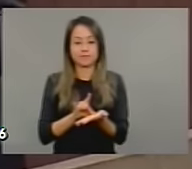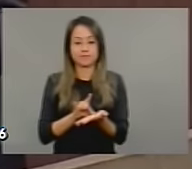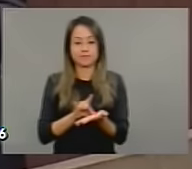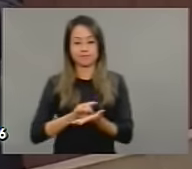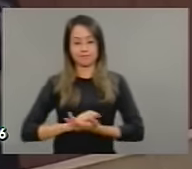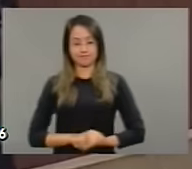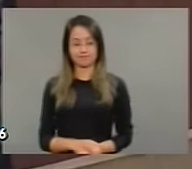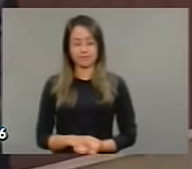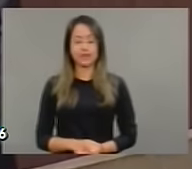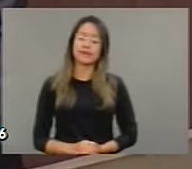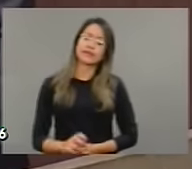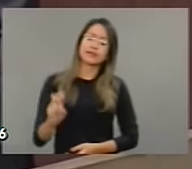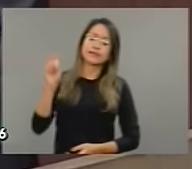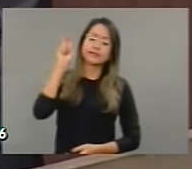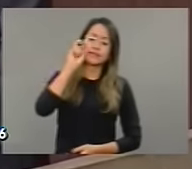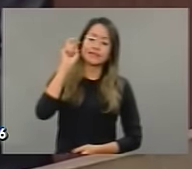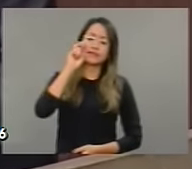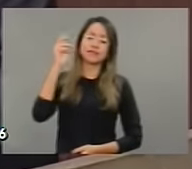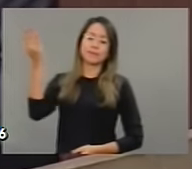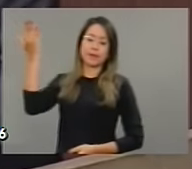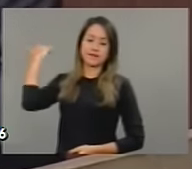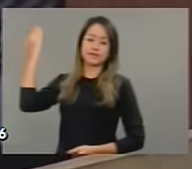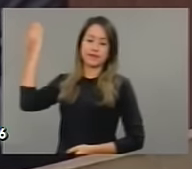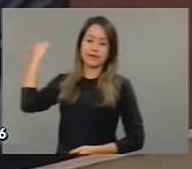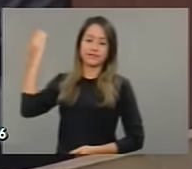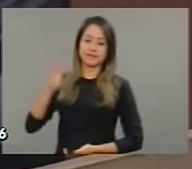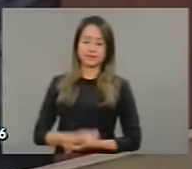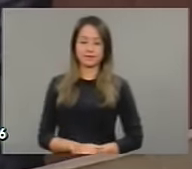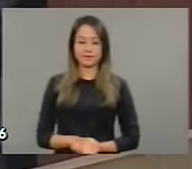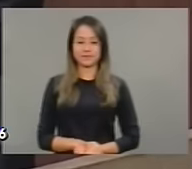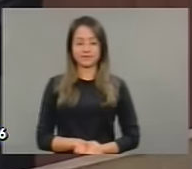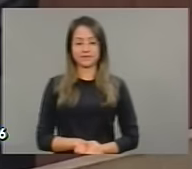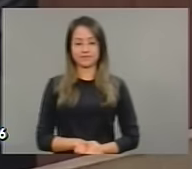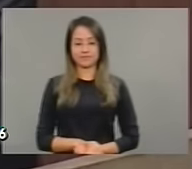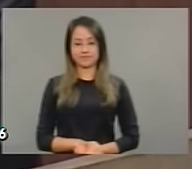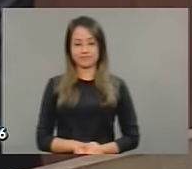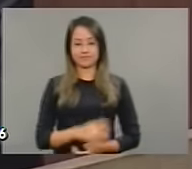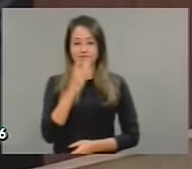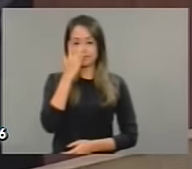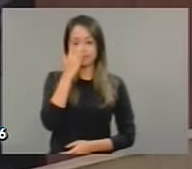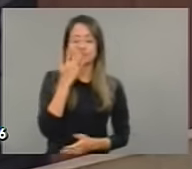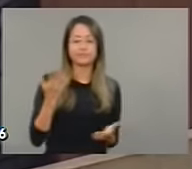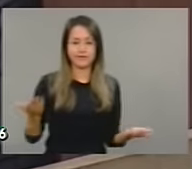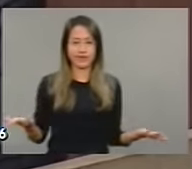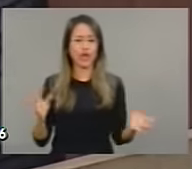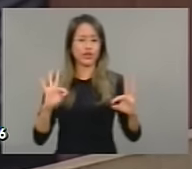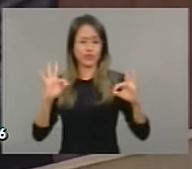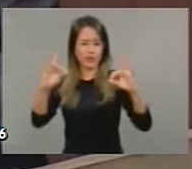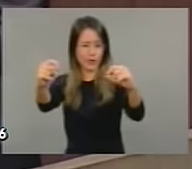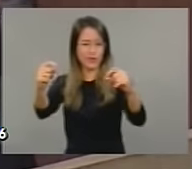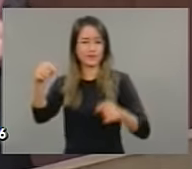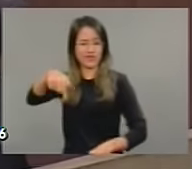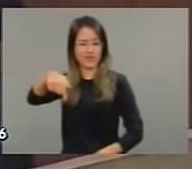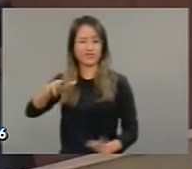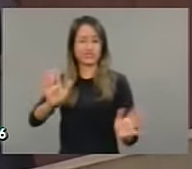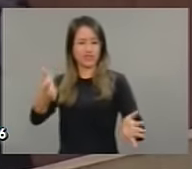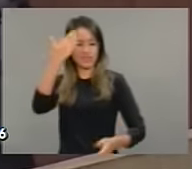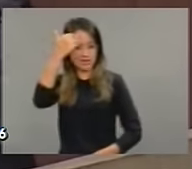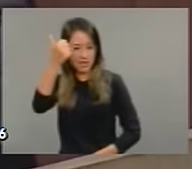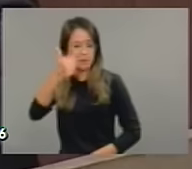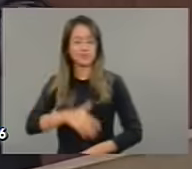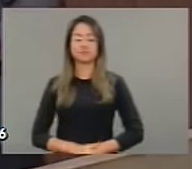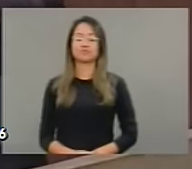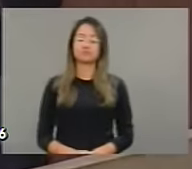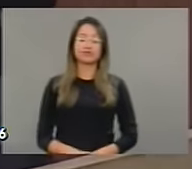quinta-feira passada... É uma parte também, deputado Renato Alves. Sem dúvida. Todos aqui já tomaram conhecimento de que, de quinta-feira para